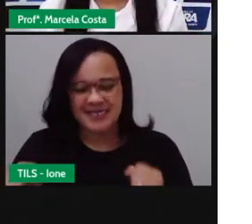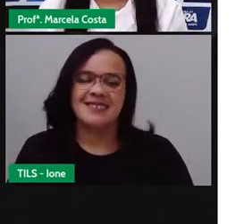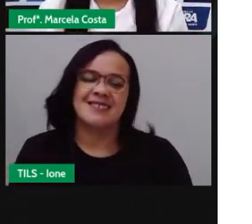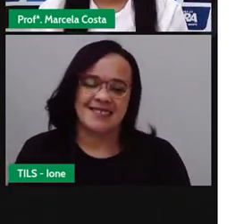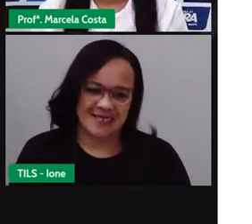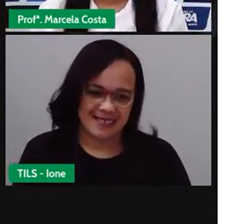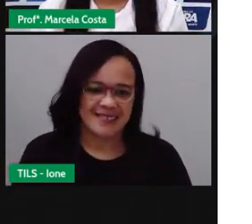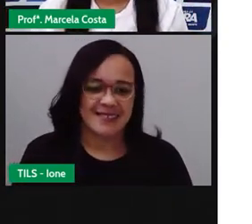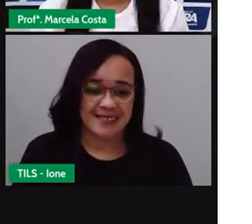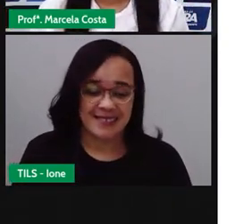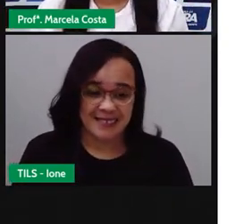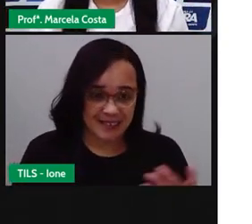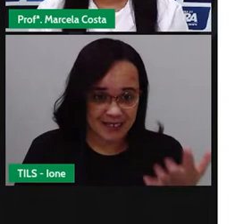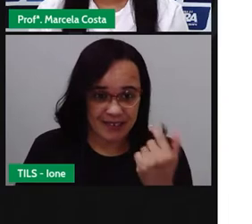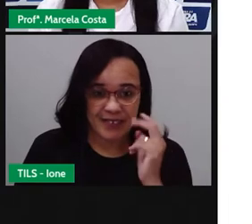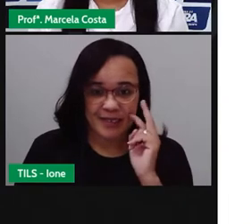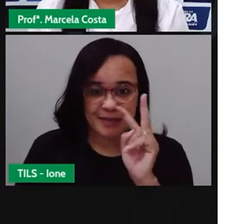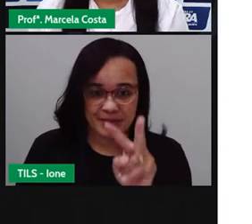tá bom?